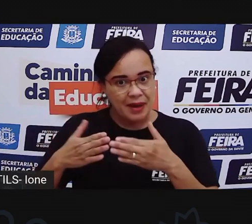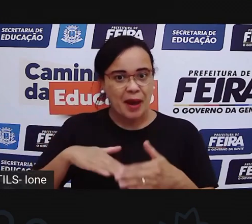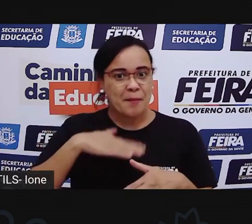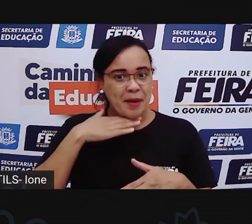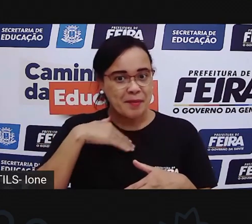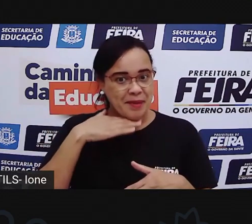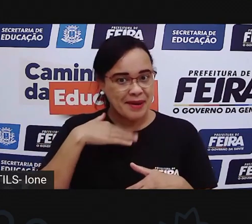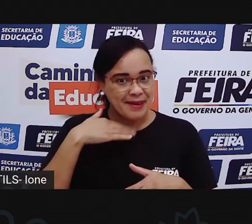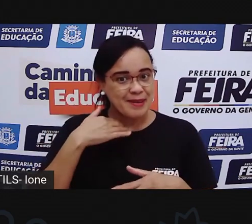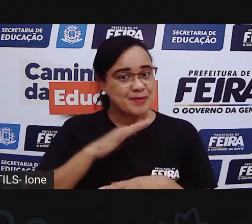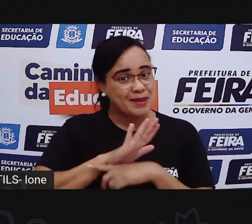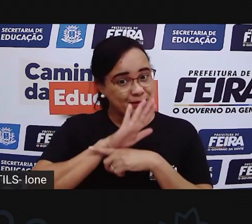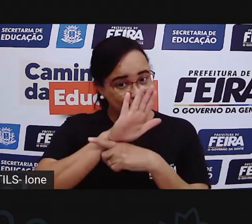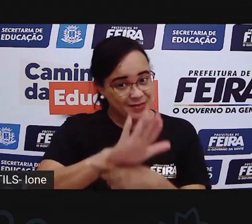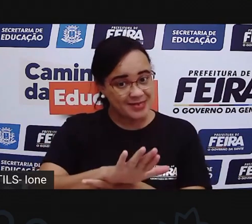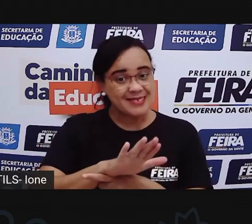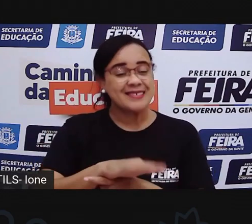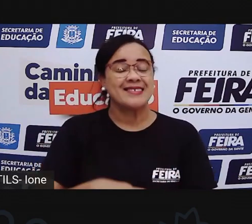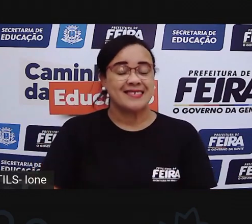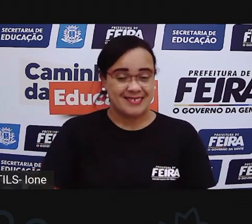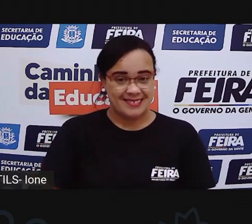fazer sem pedir a ela, não. Não.